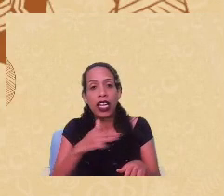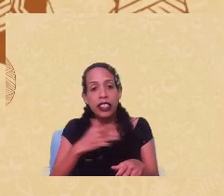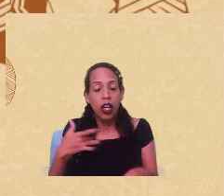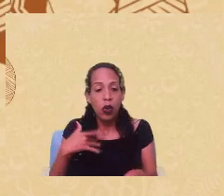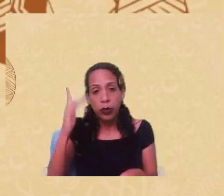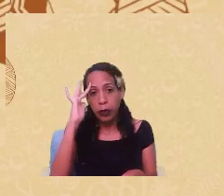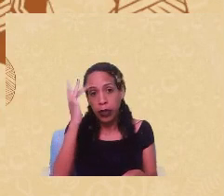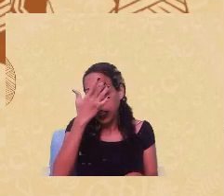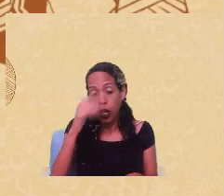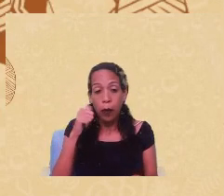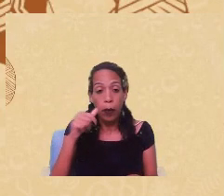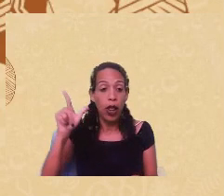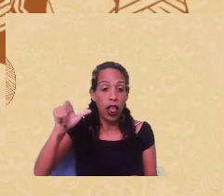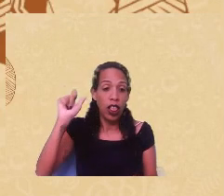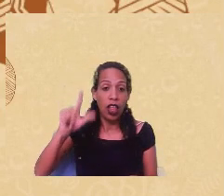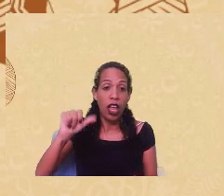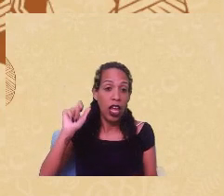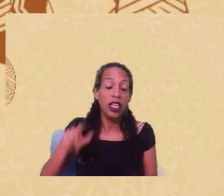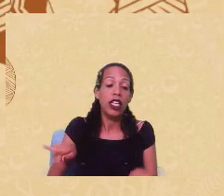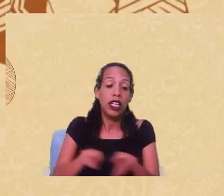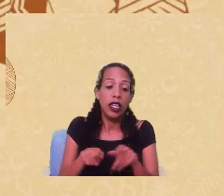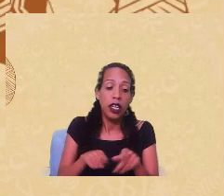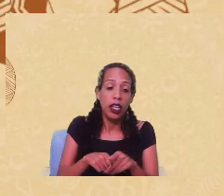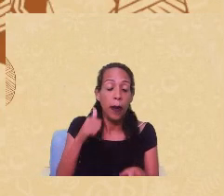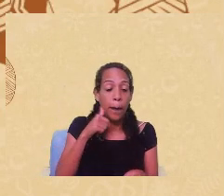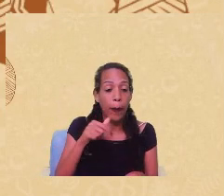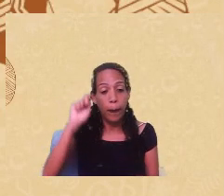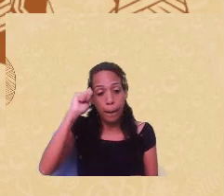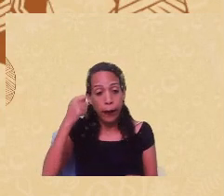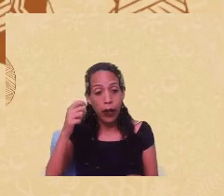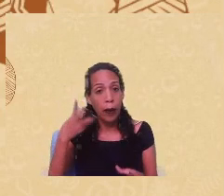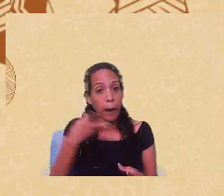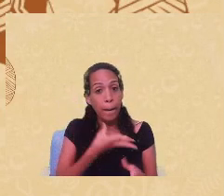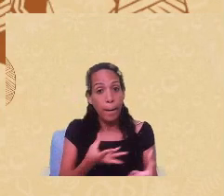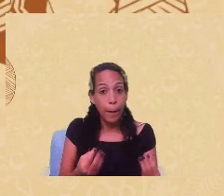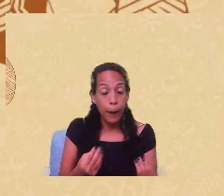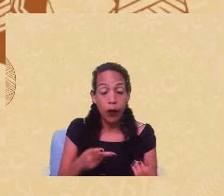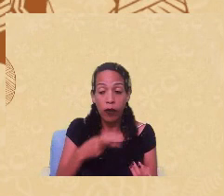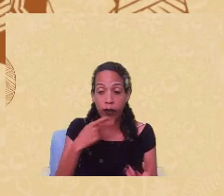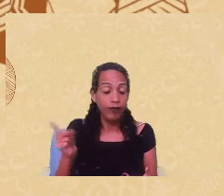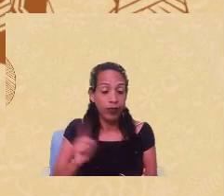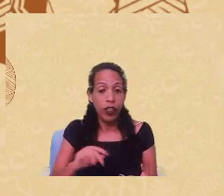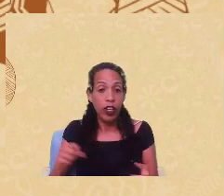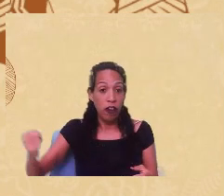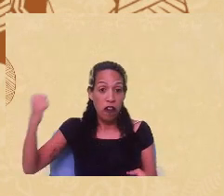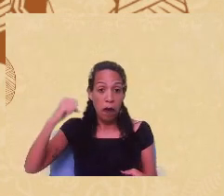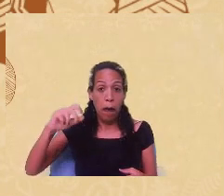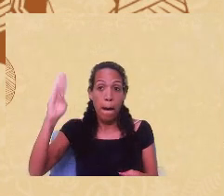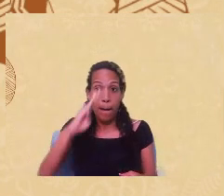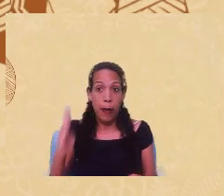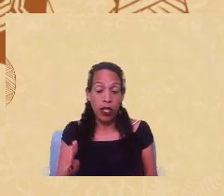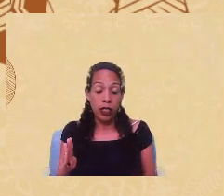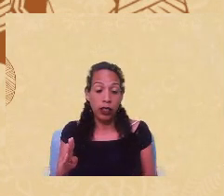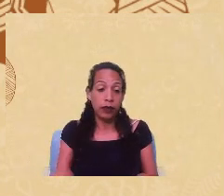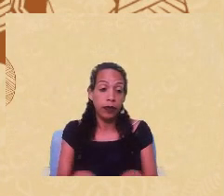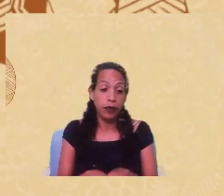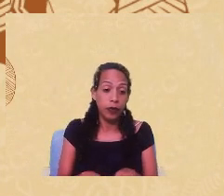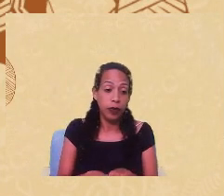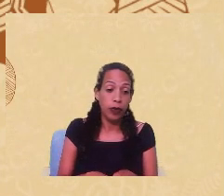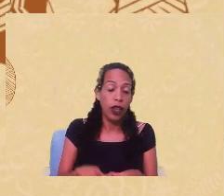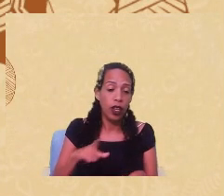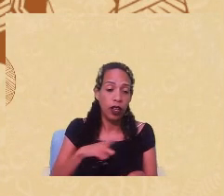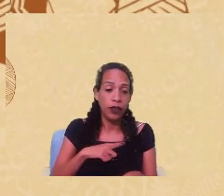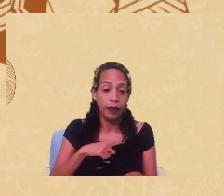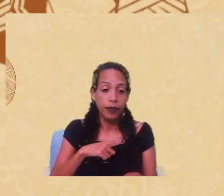condensora de mulheres negras, né, que foi muito negada pelo movimento feminista brasileiro, também teve em alguma medida, né, uma